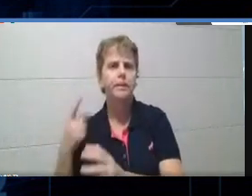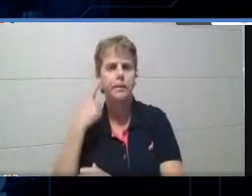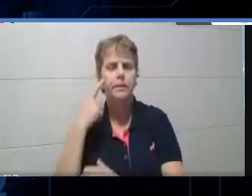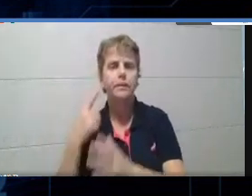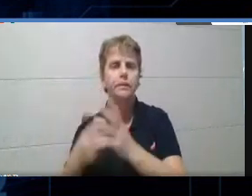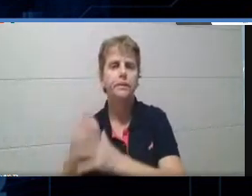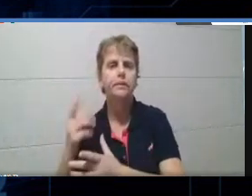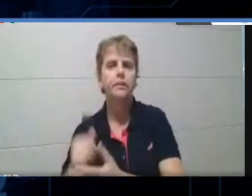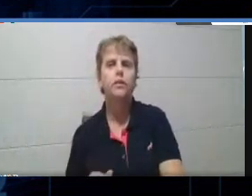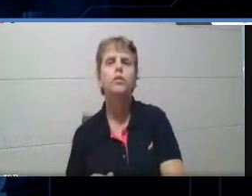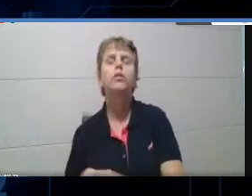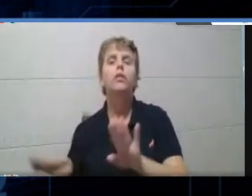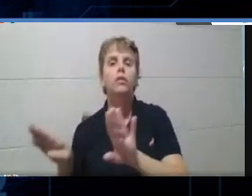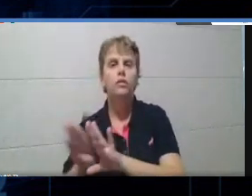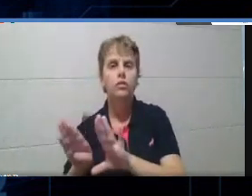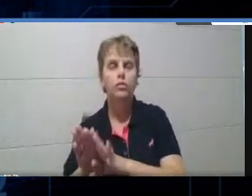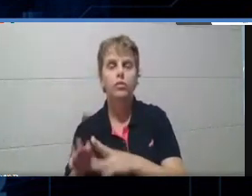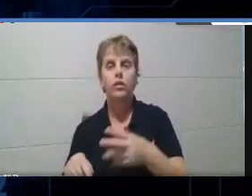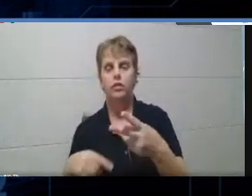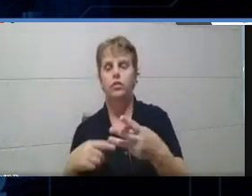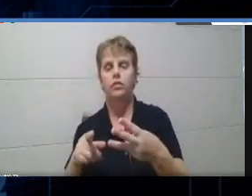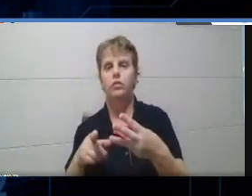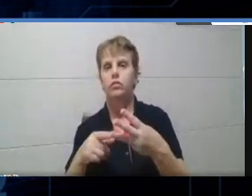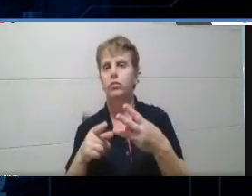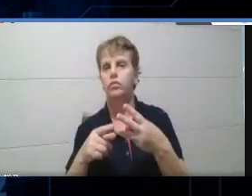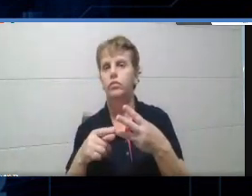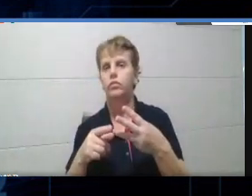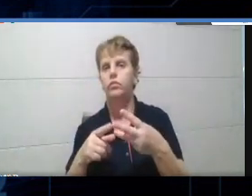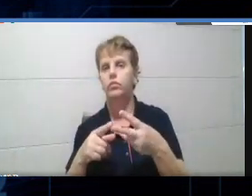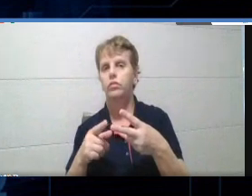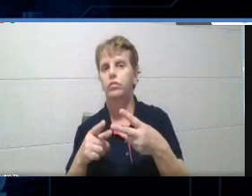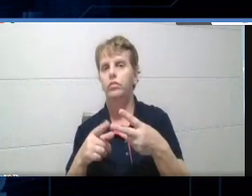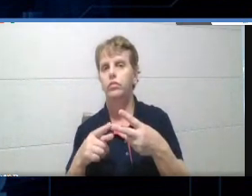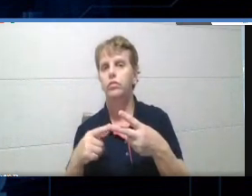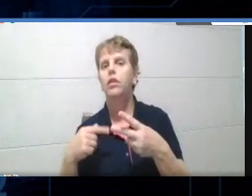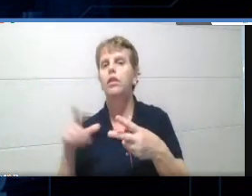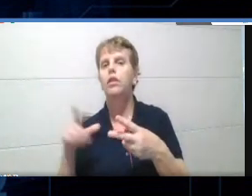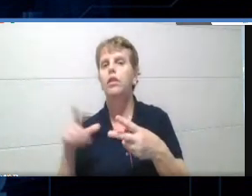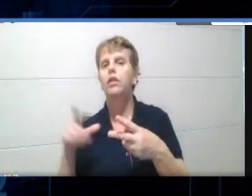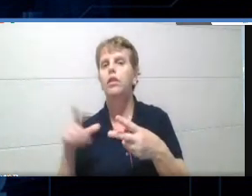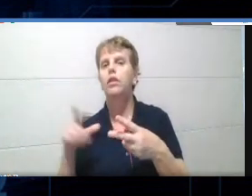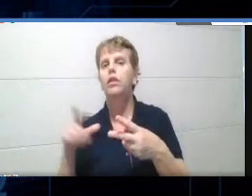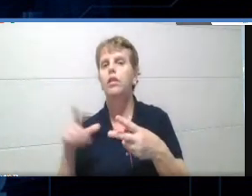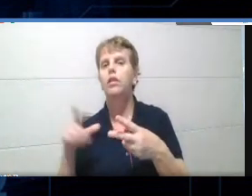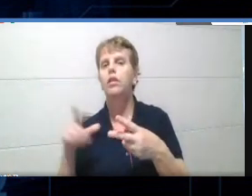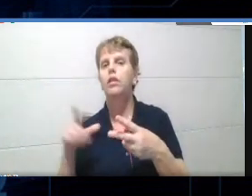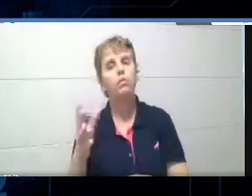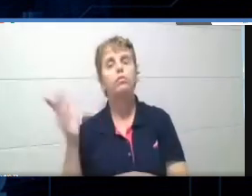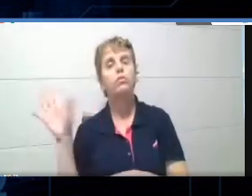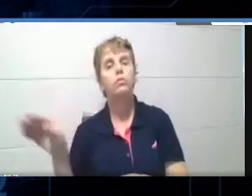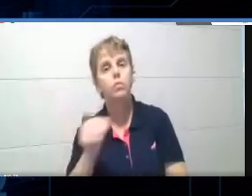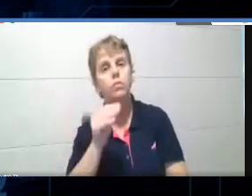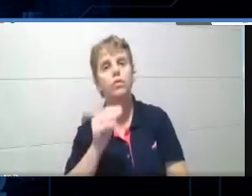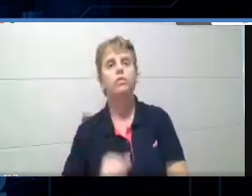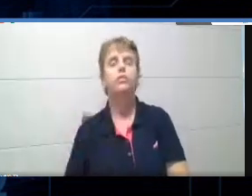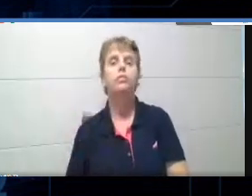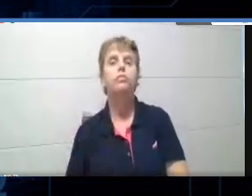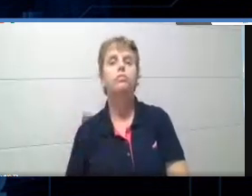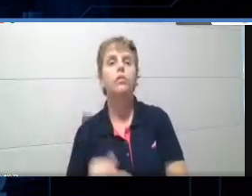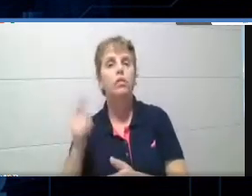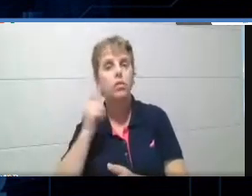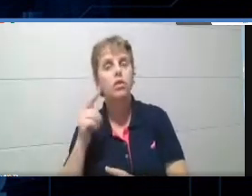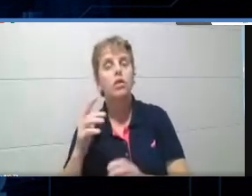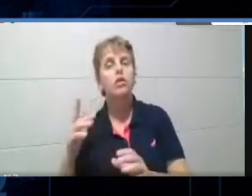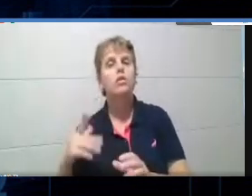E tem a segunda questão que eu peguei de um quiz pronto, tá? Então, você pode estar fazendo uma busca aí e estar juntando aí